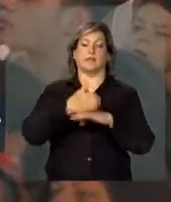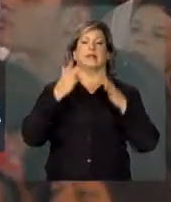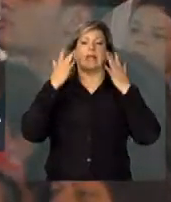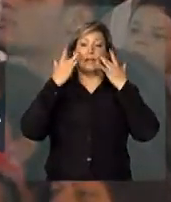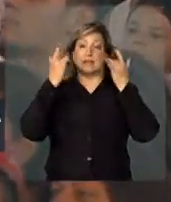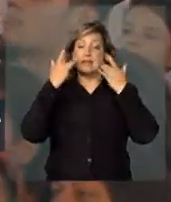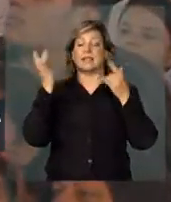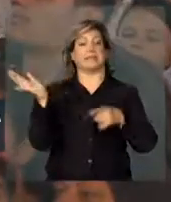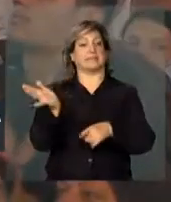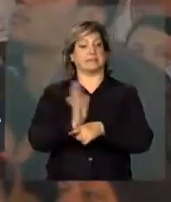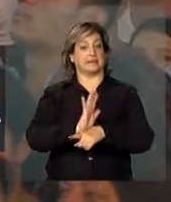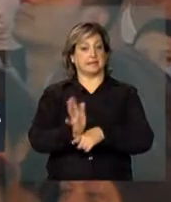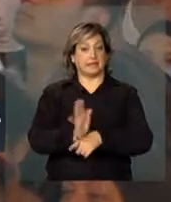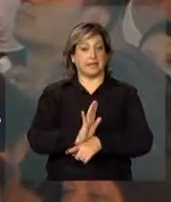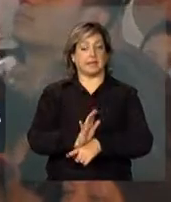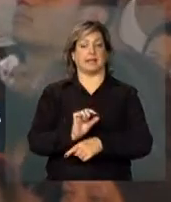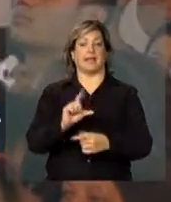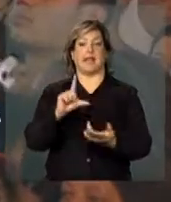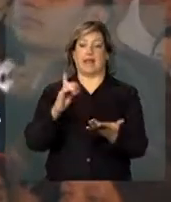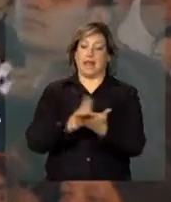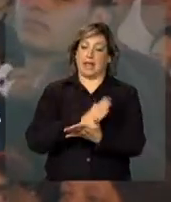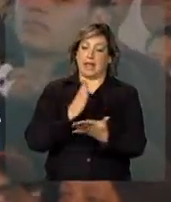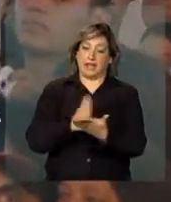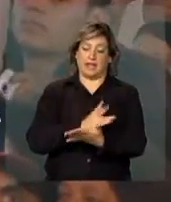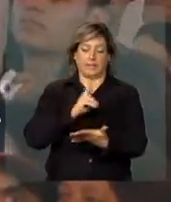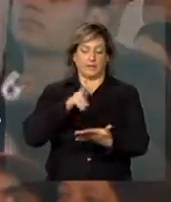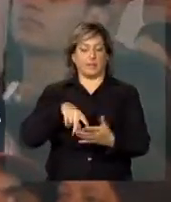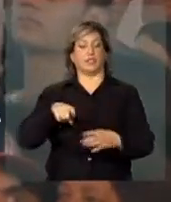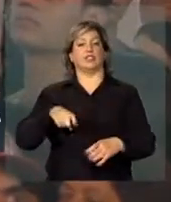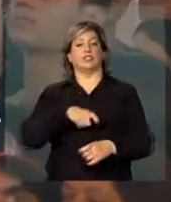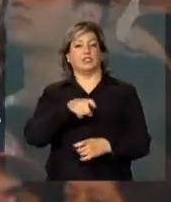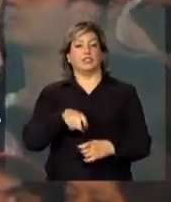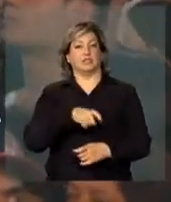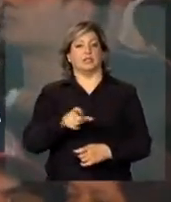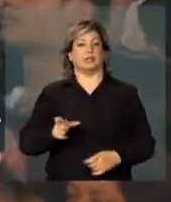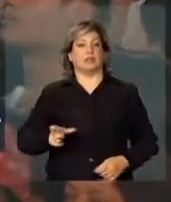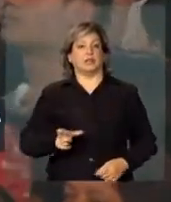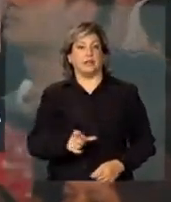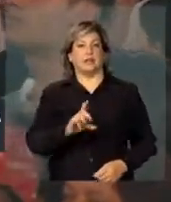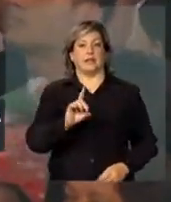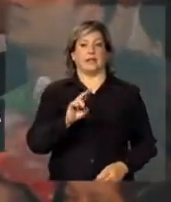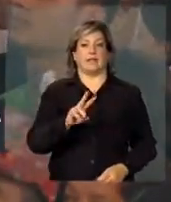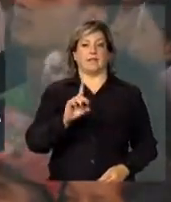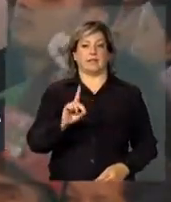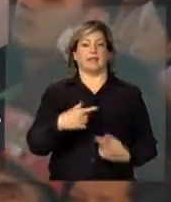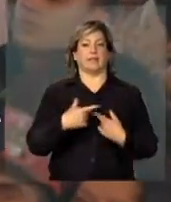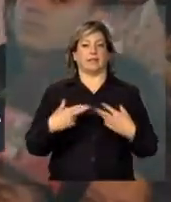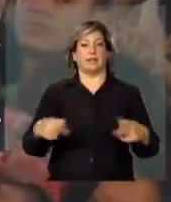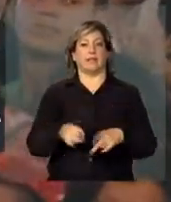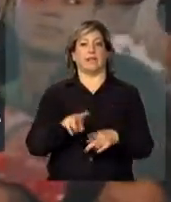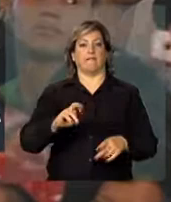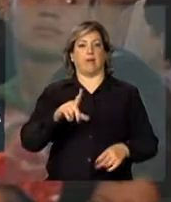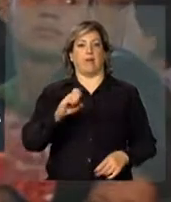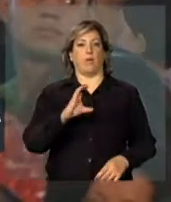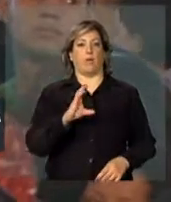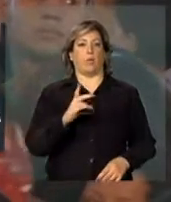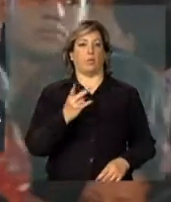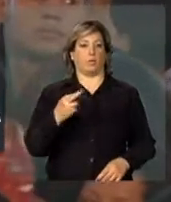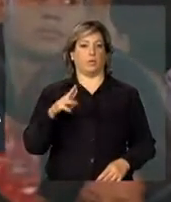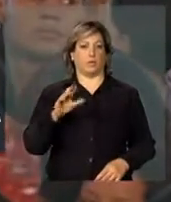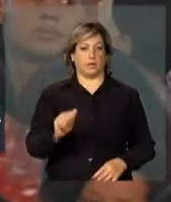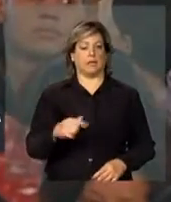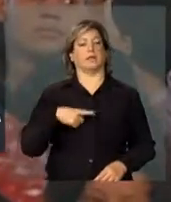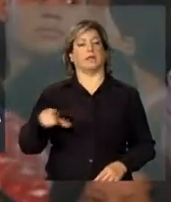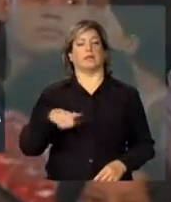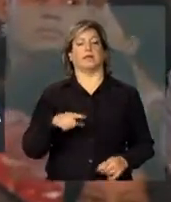cinema, a livros, a discos, a DVDs, através do Vale Cultura, que ela